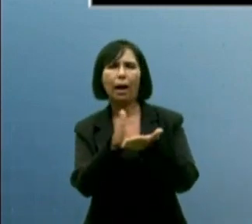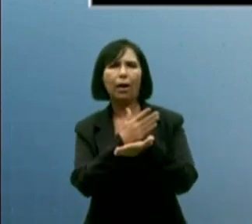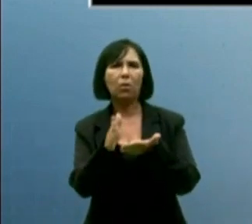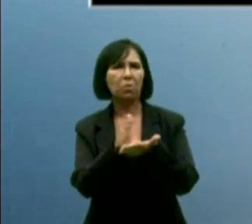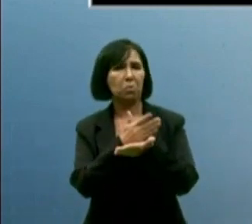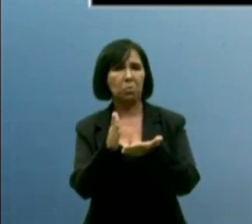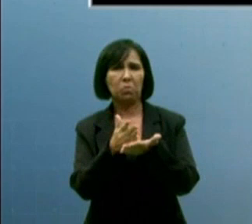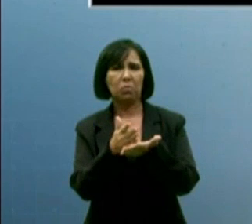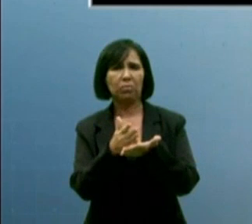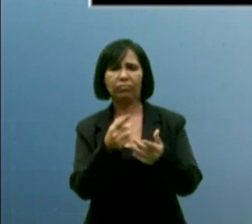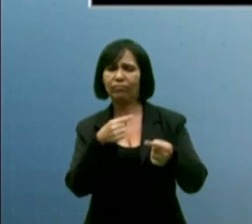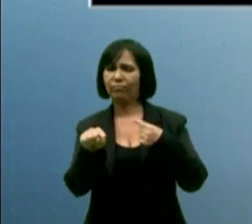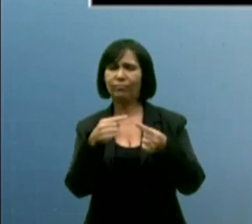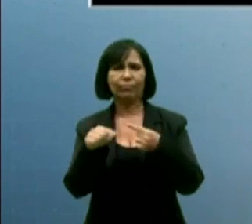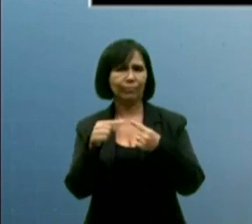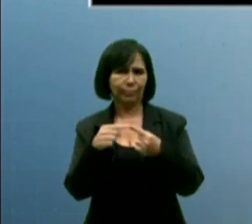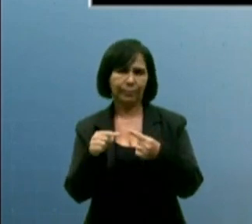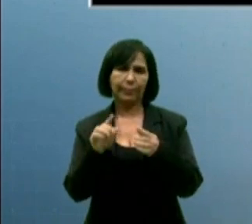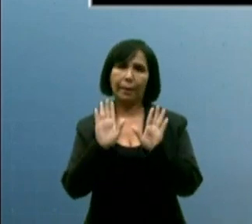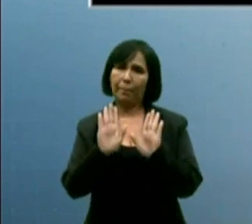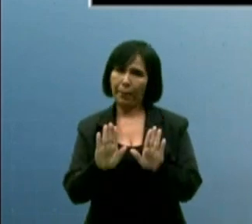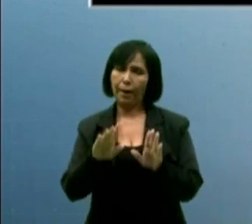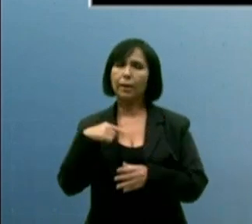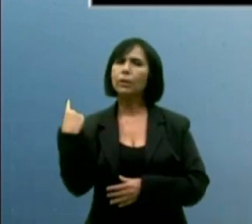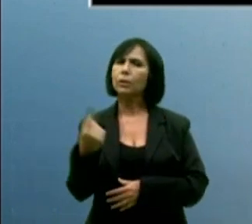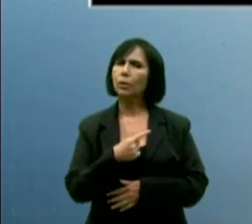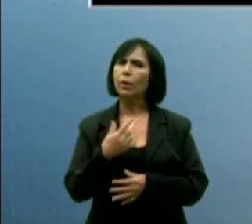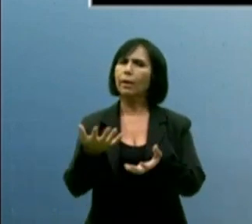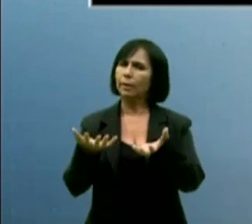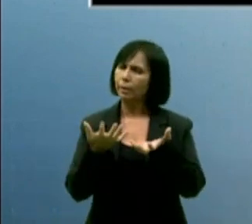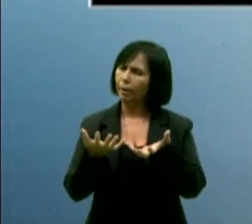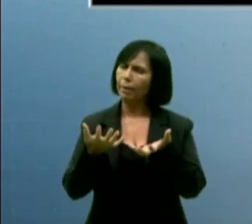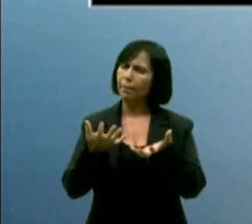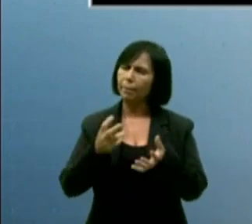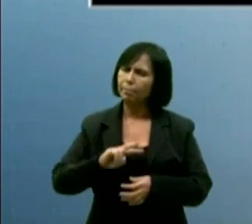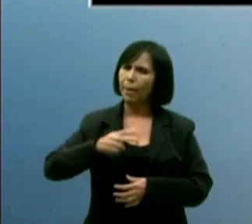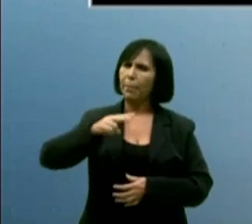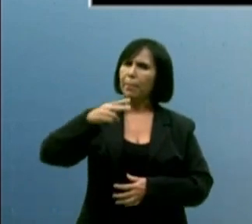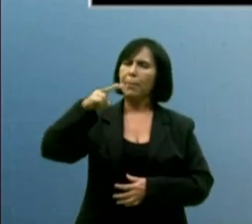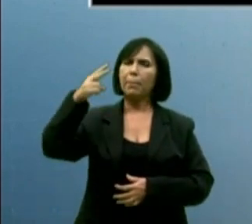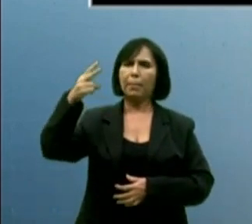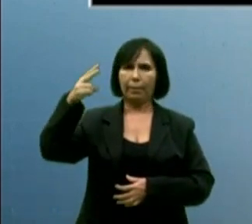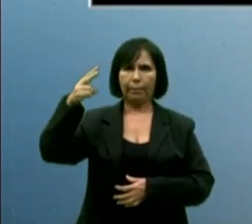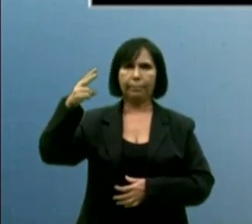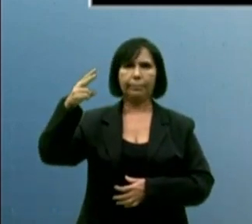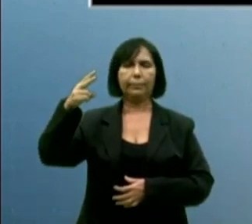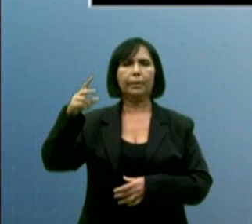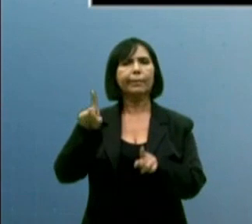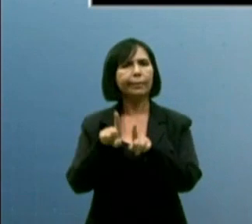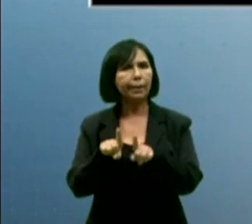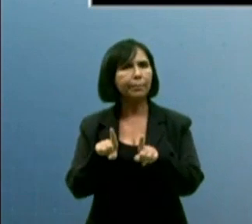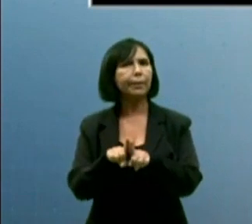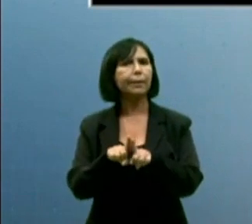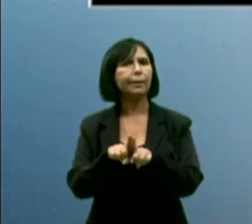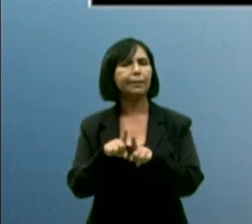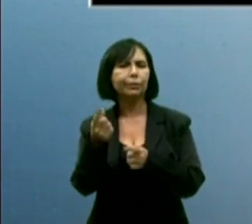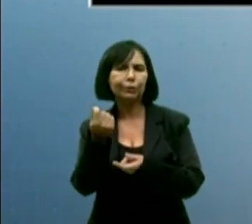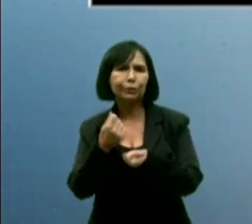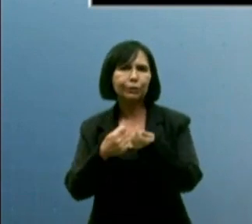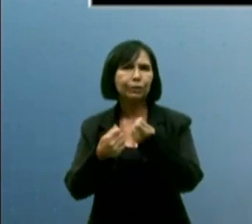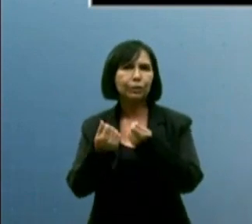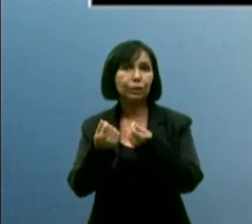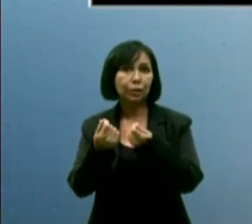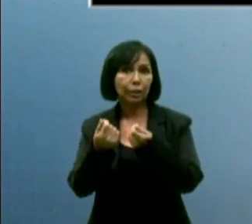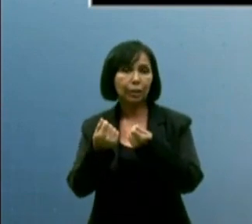recentemente. O que a gente vai fazer é ampliar aquilo que já existe, ter também transferência de renda a nível do